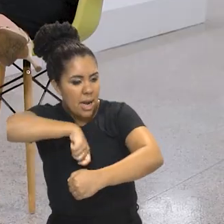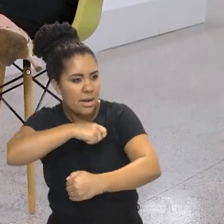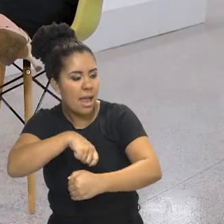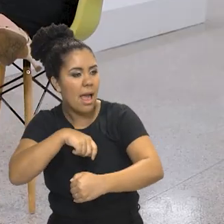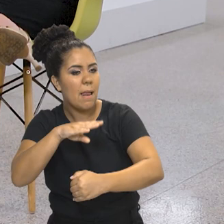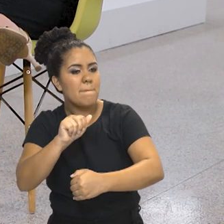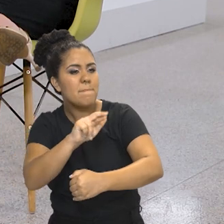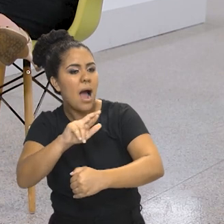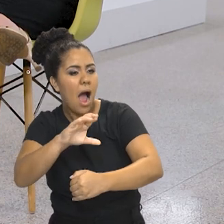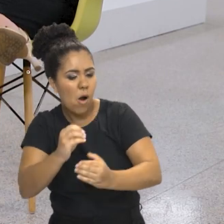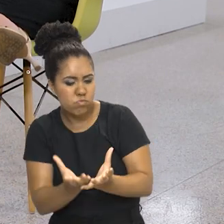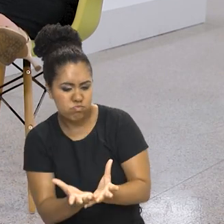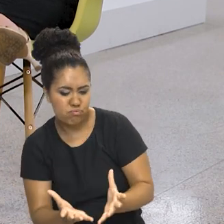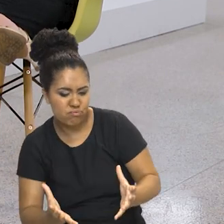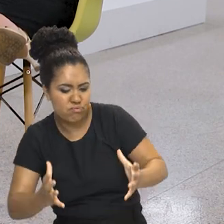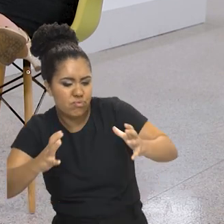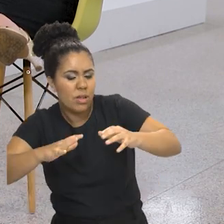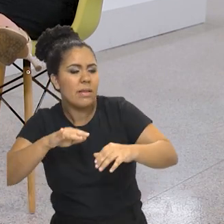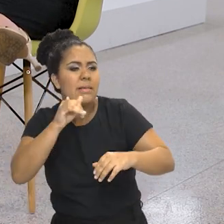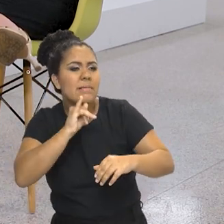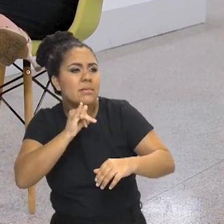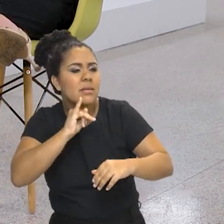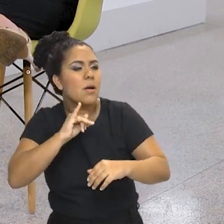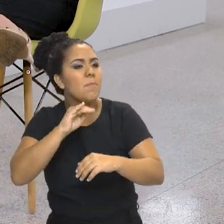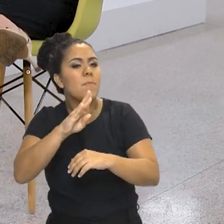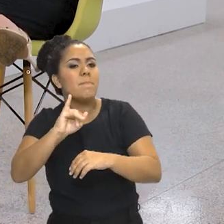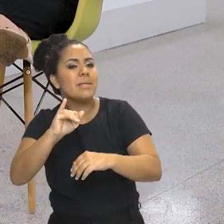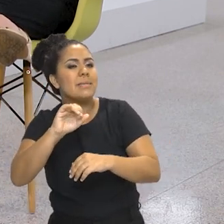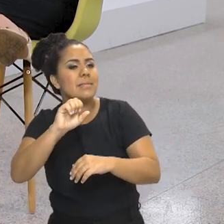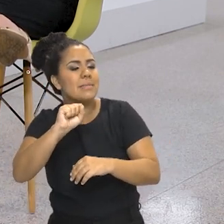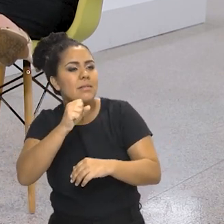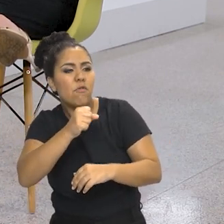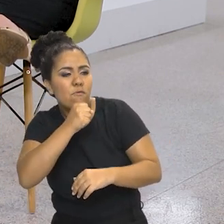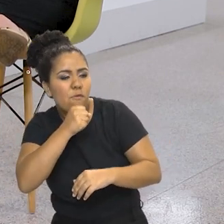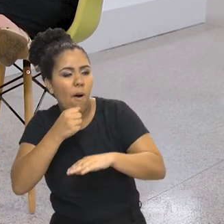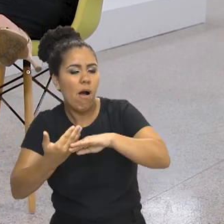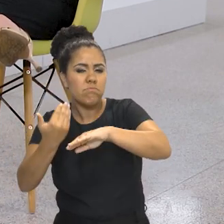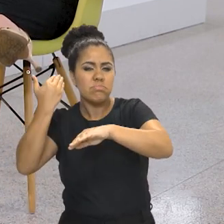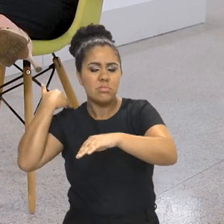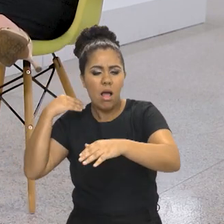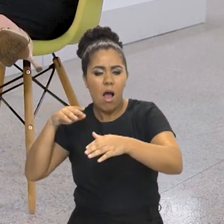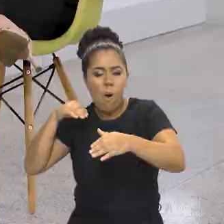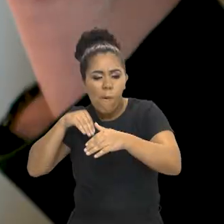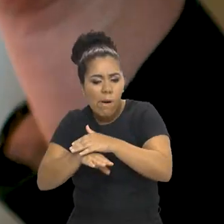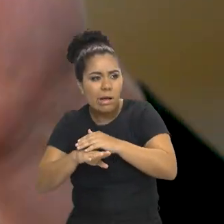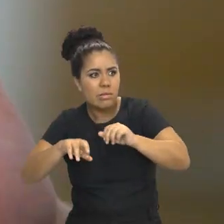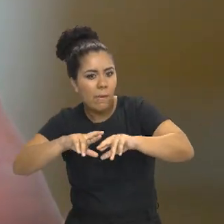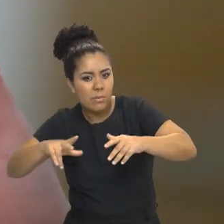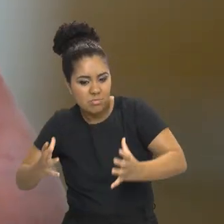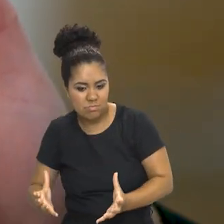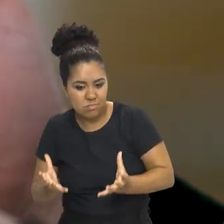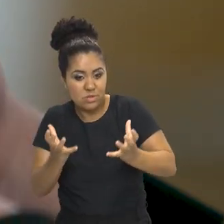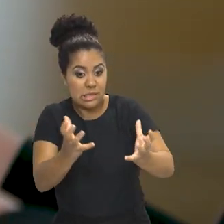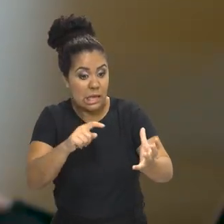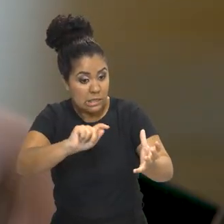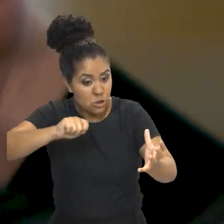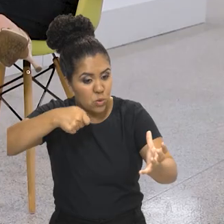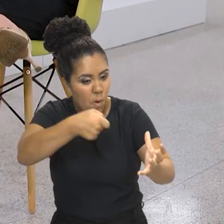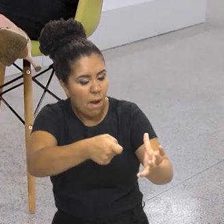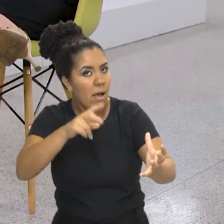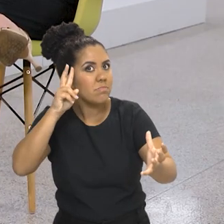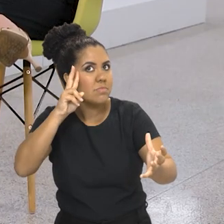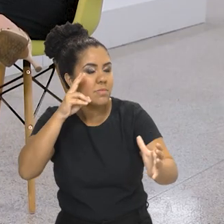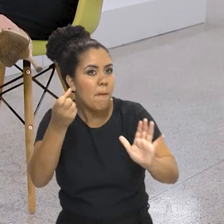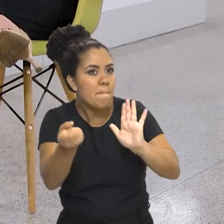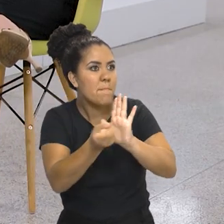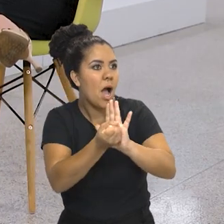que foi feito pelo bisavô, tataravô, e eles, enfim, tem um local que eles guardaram essas memórias e eles são um ponto de memória e